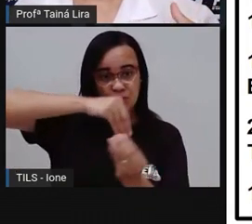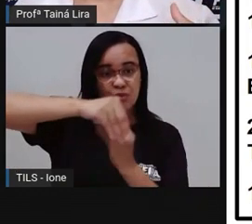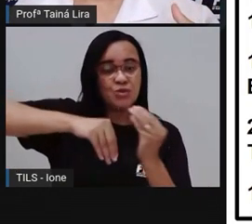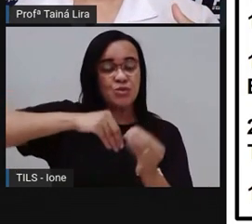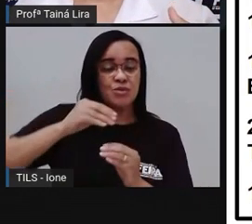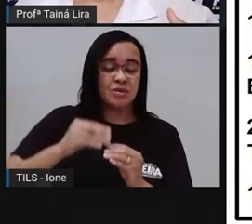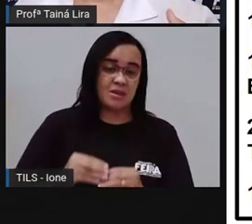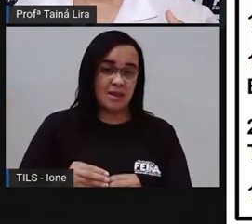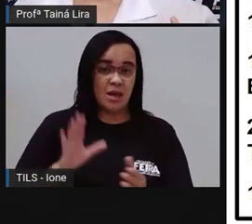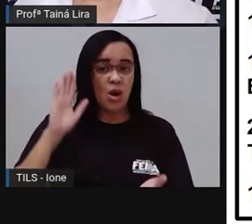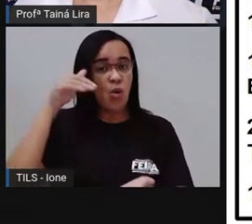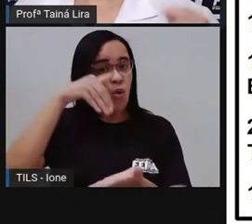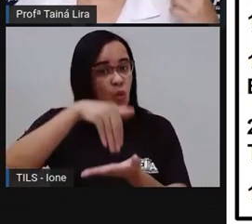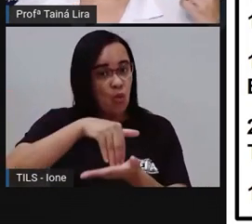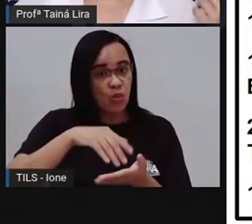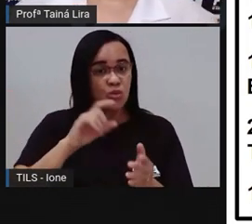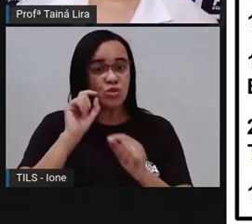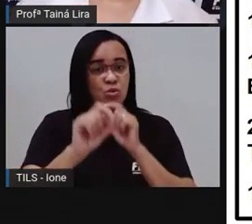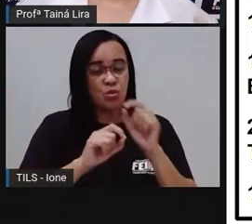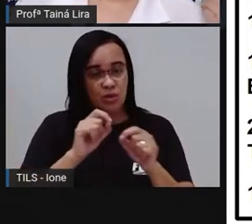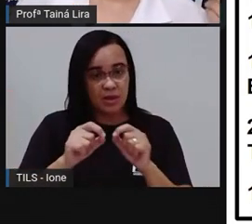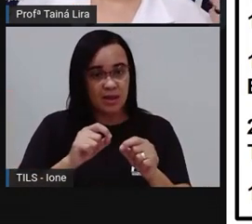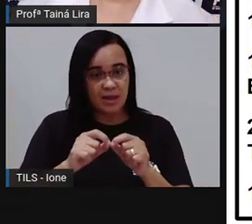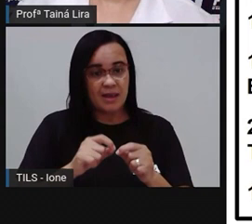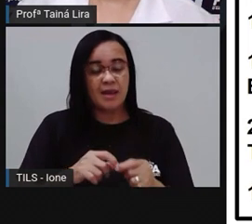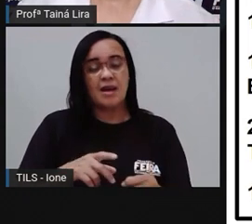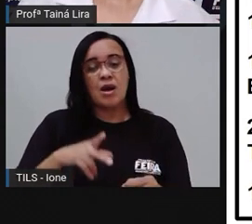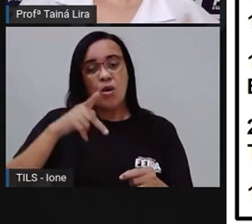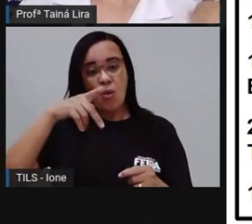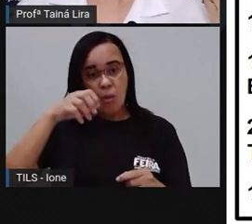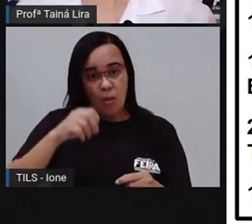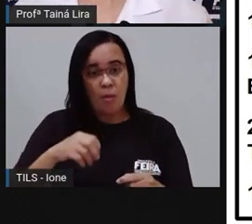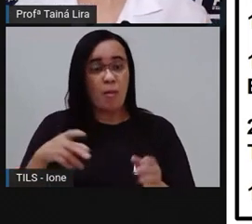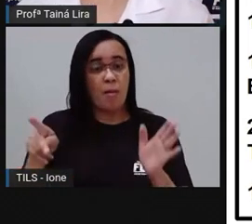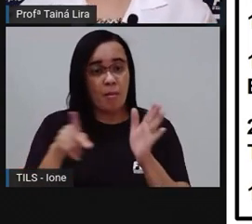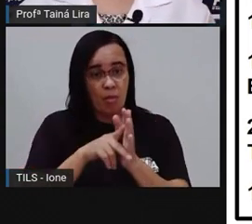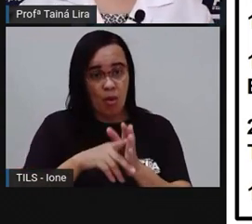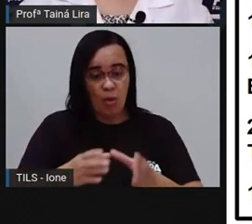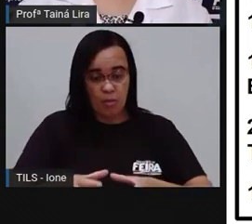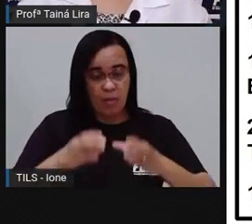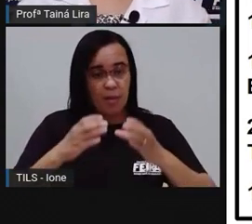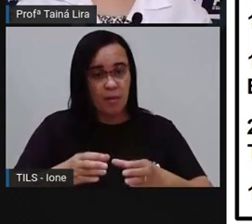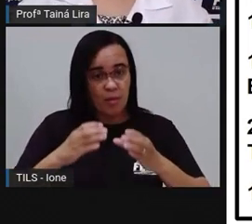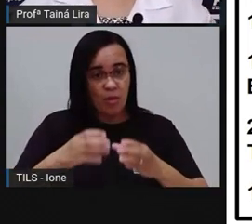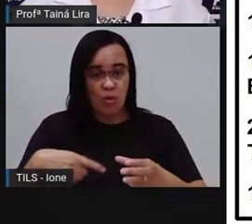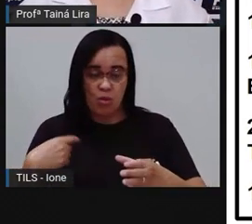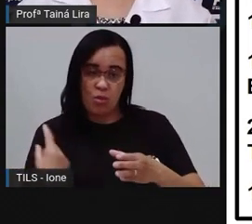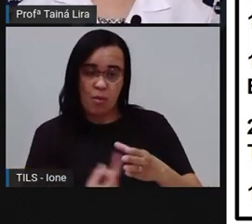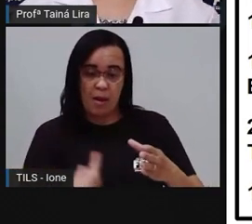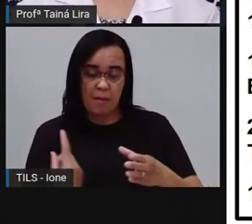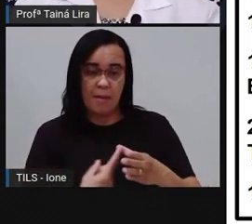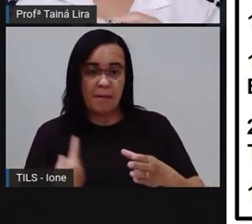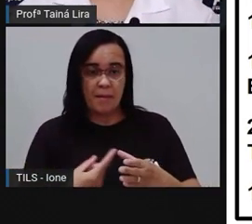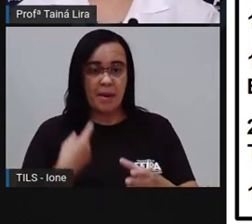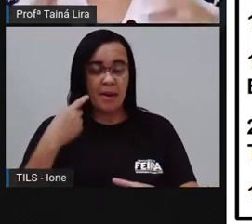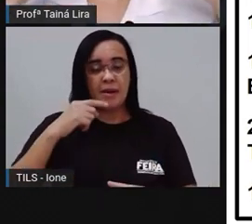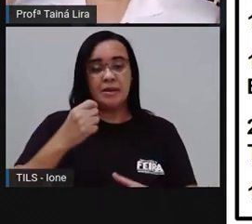último, olha lá. Colocar o fermento, mexer bem e assar aí por 40 minutos, certo? Então,